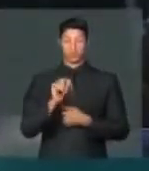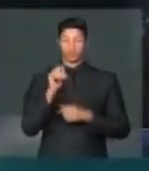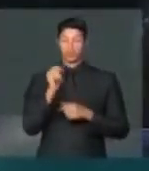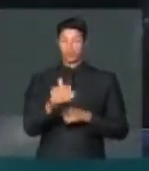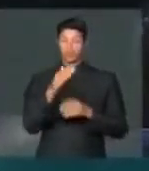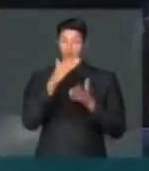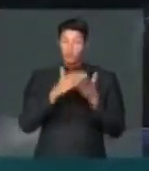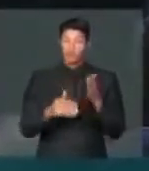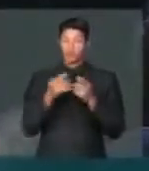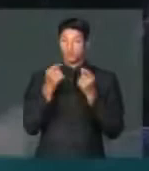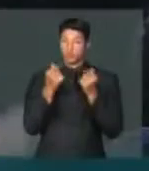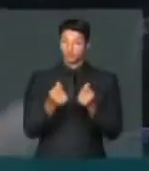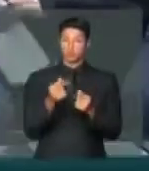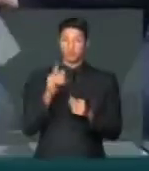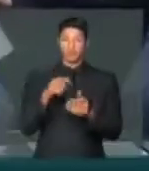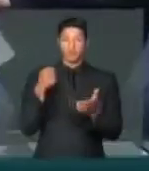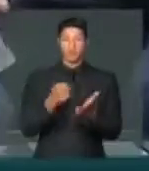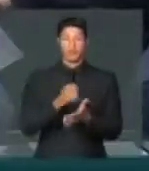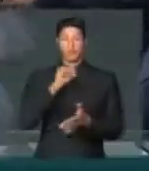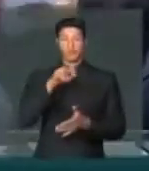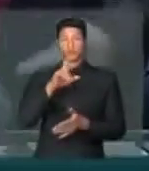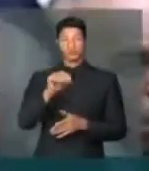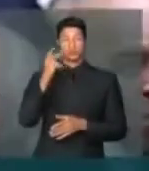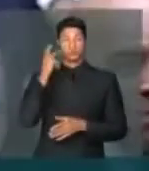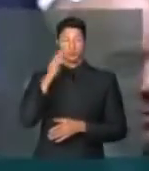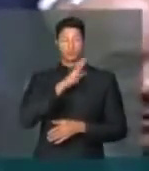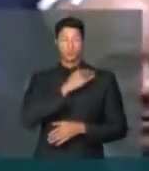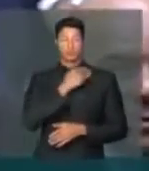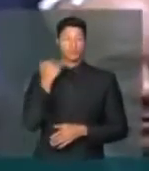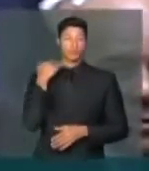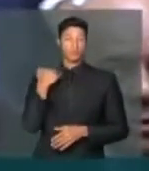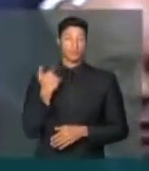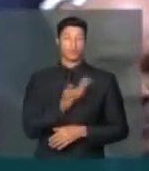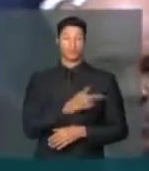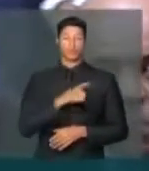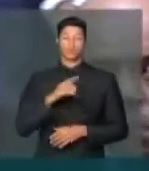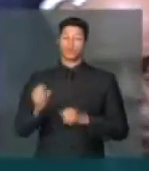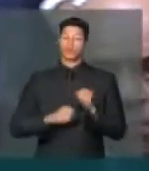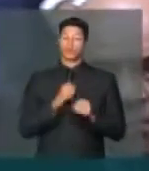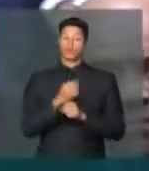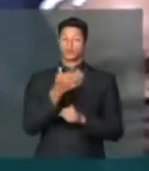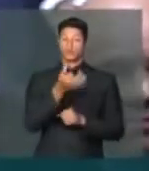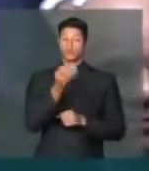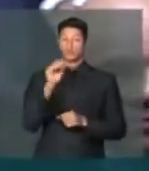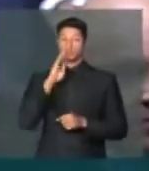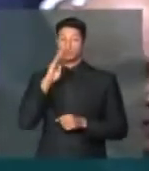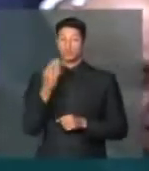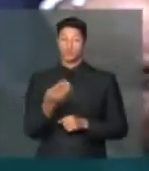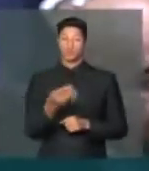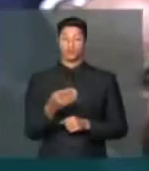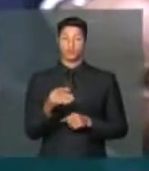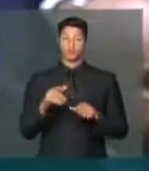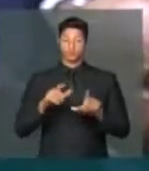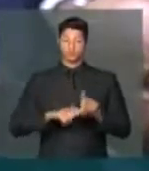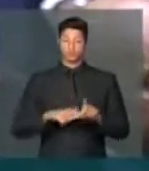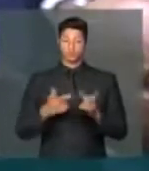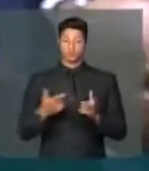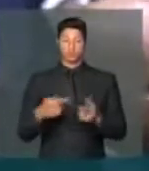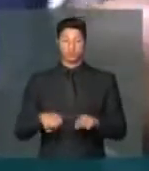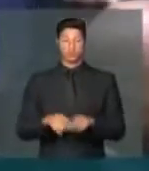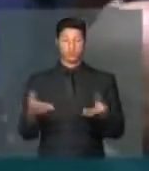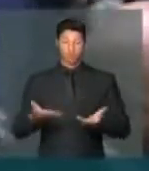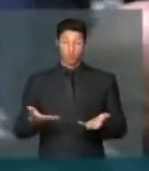quase metade do orçamento vai pagar juros para banqueiros tiveram só esse ano 60 bilhões de lucro